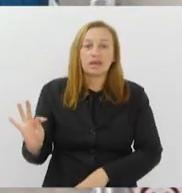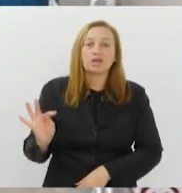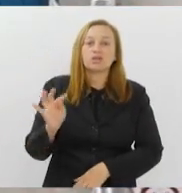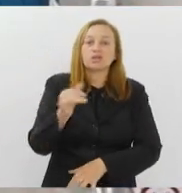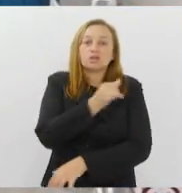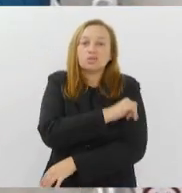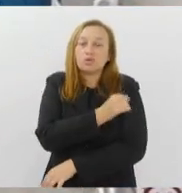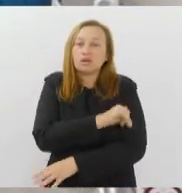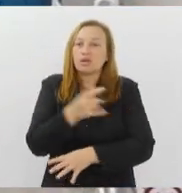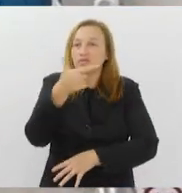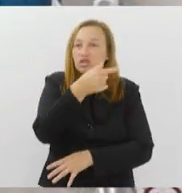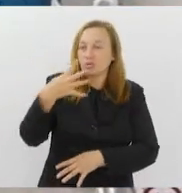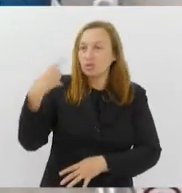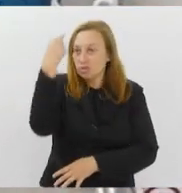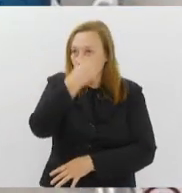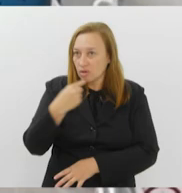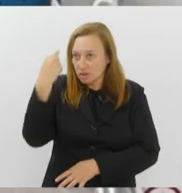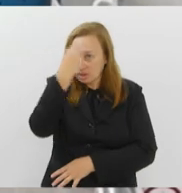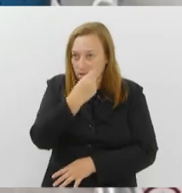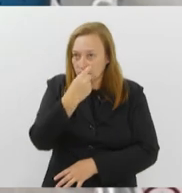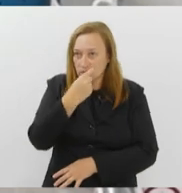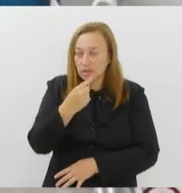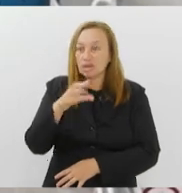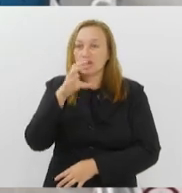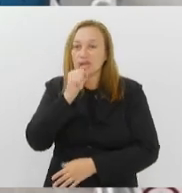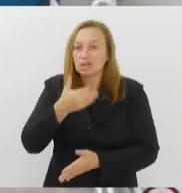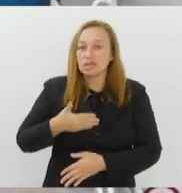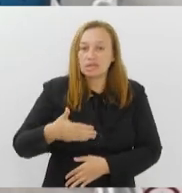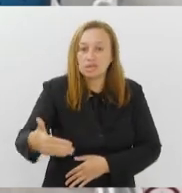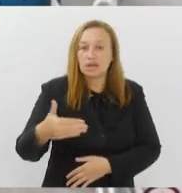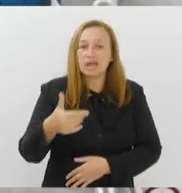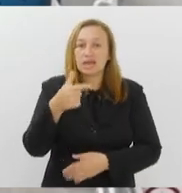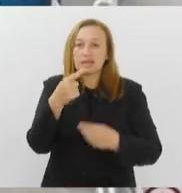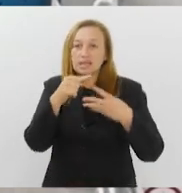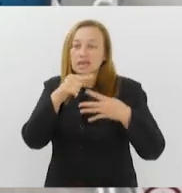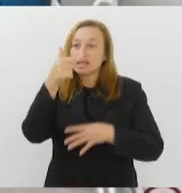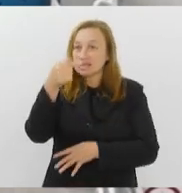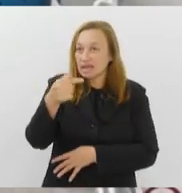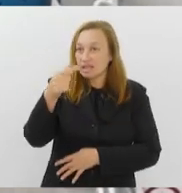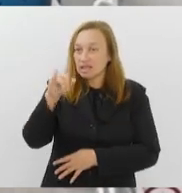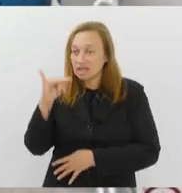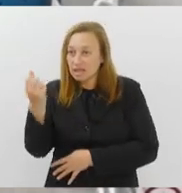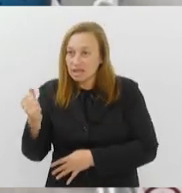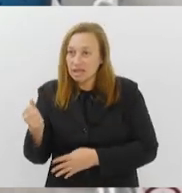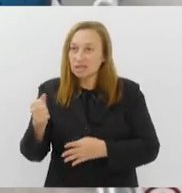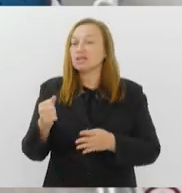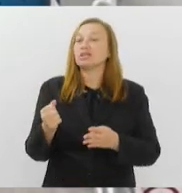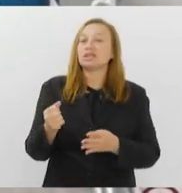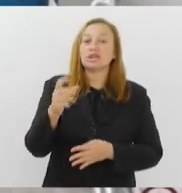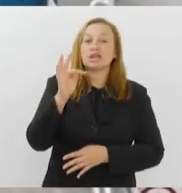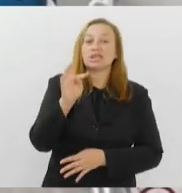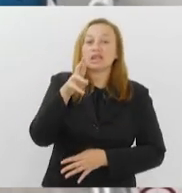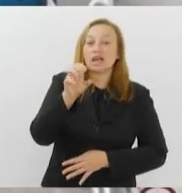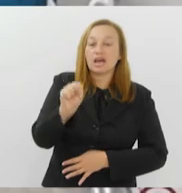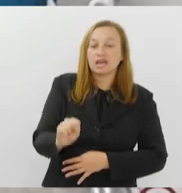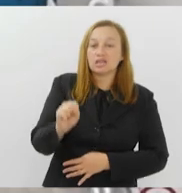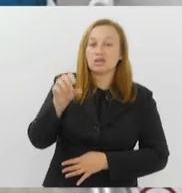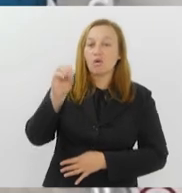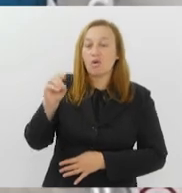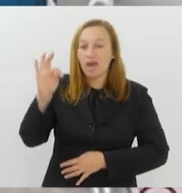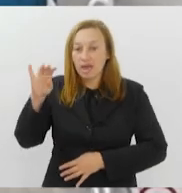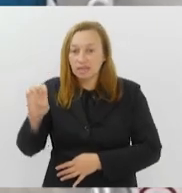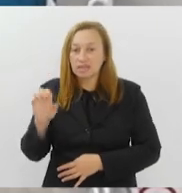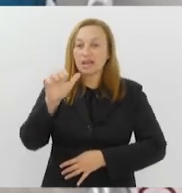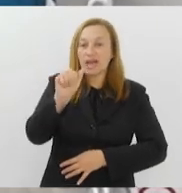horas por dia a partir de sábado. Ao todo, sete linhas paradoras, distribuídas pelos corredores Transoeste, Transcarioca,